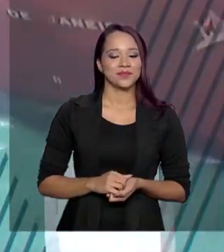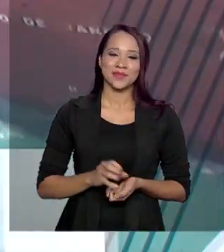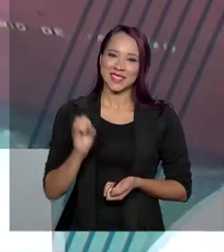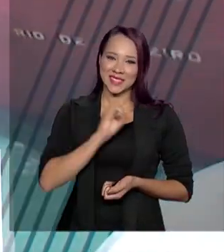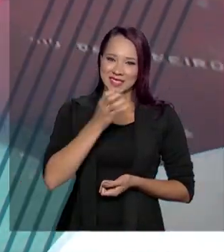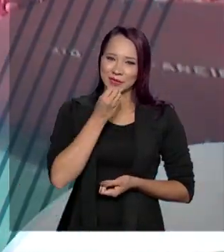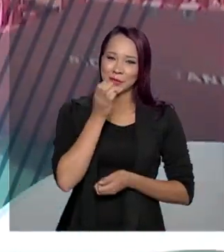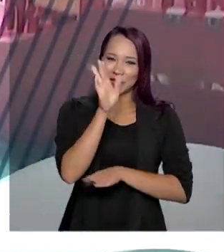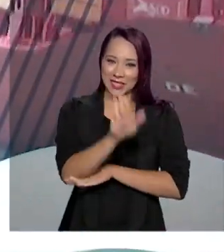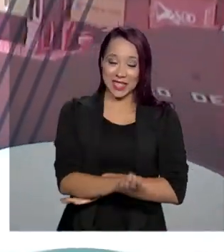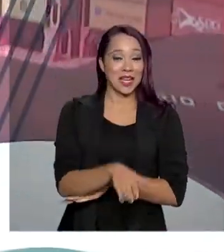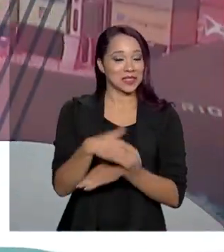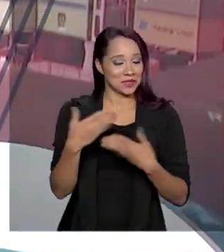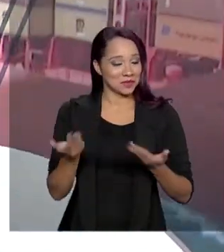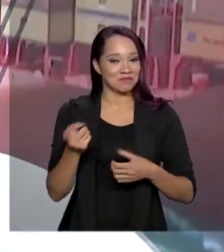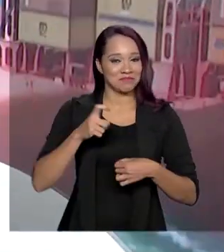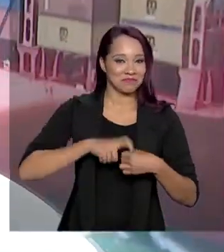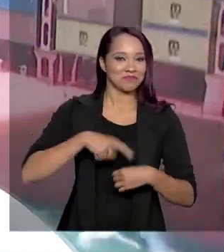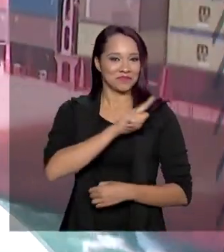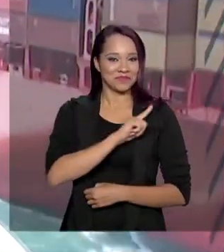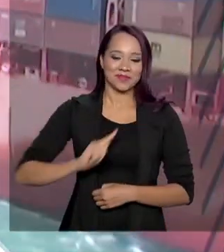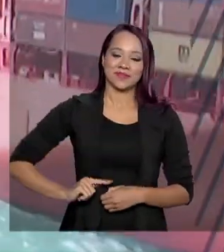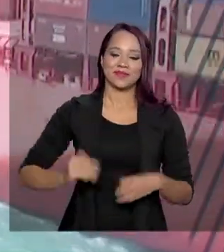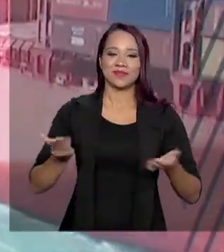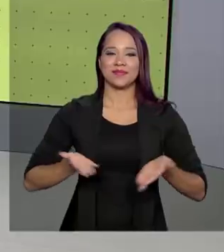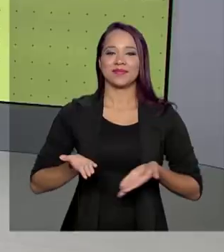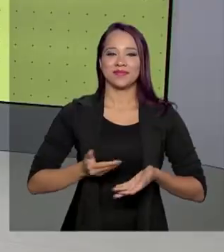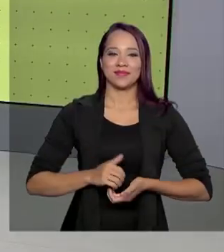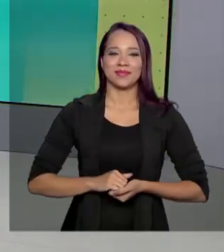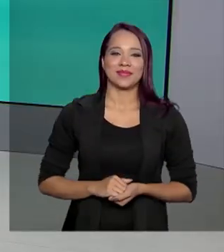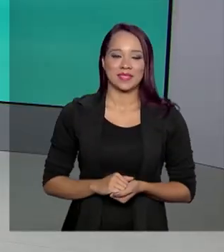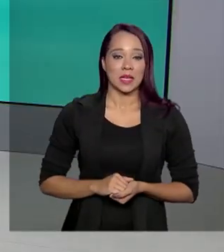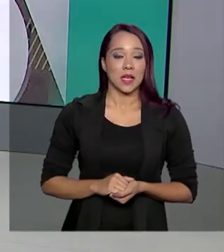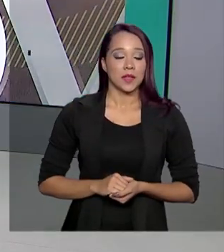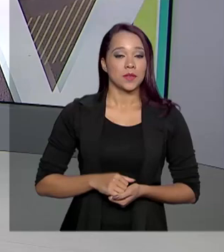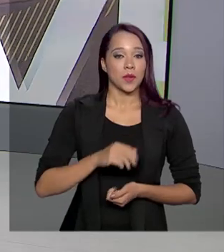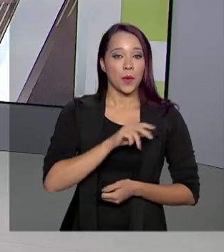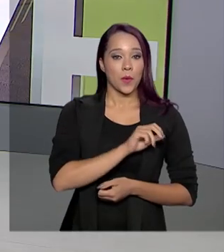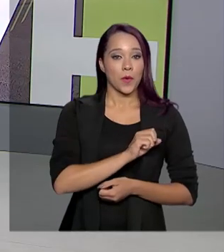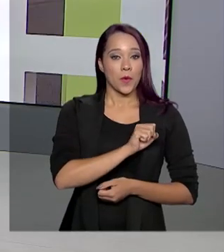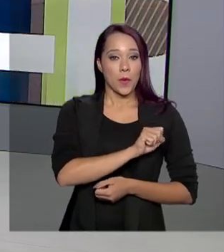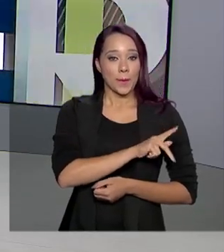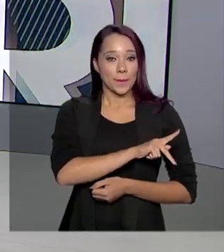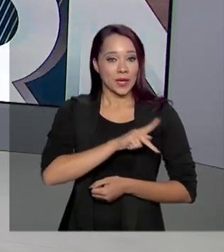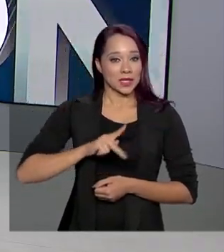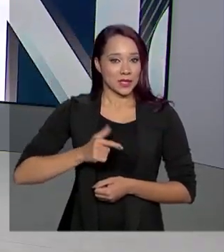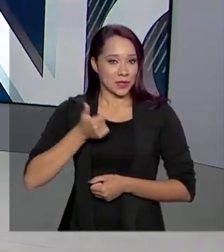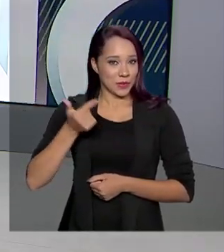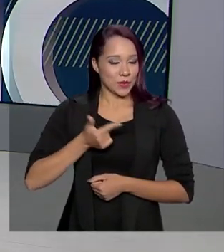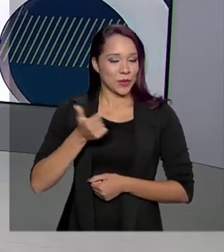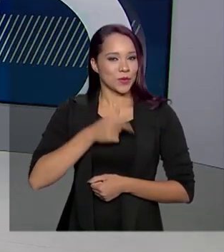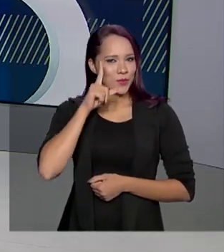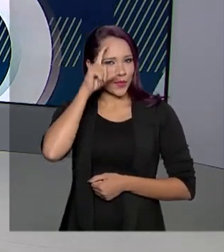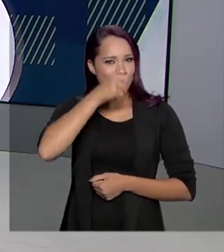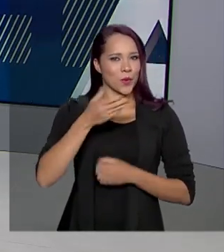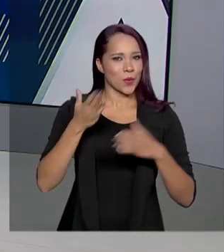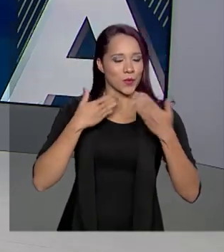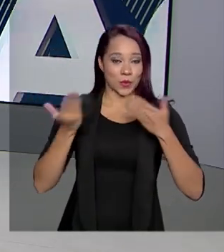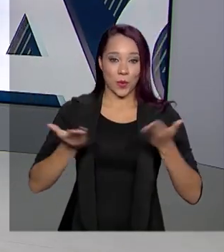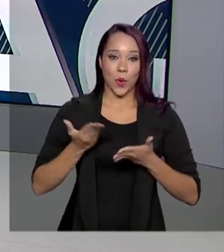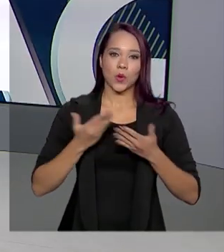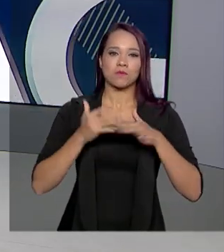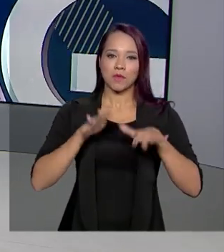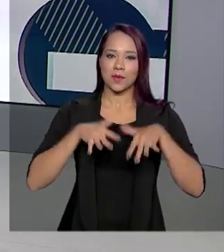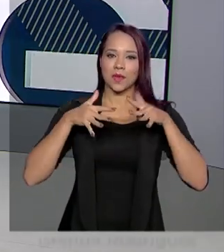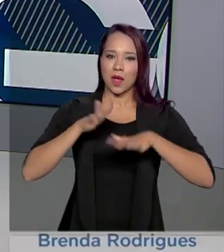Olá, boa tarde, já estamos de volta com o Governo Agora. O vice-presidente Hamilton Mourão conversou hoje com parlamentares